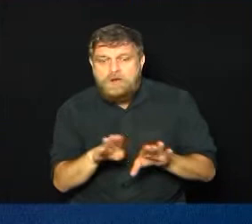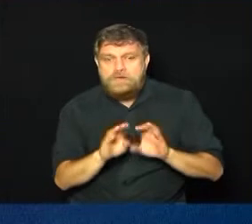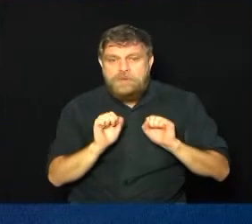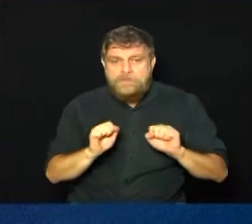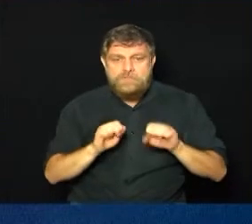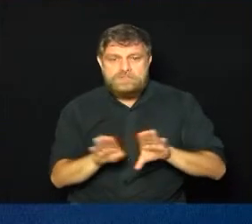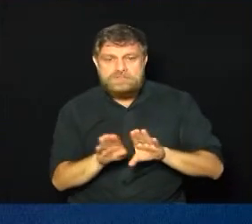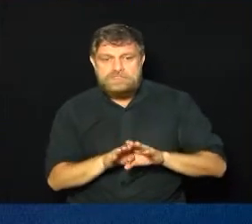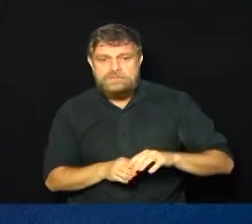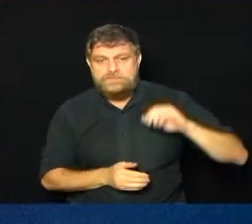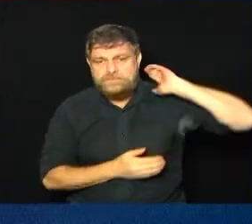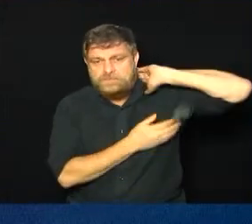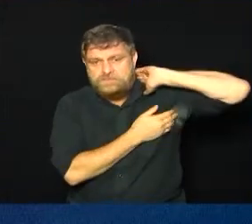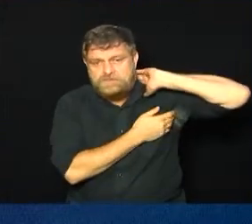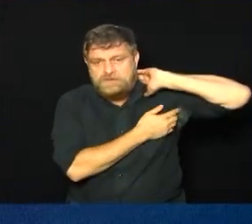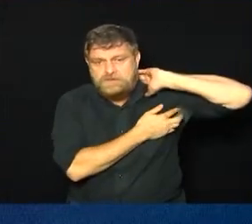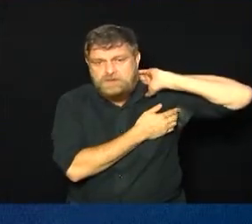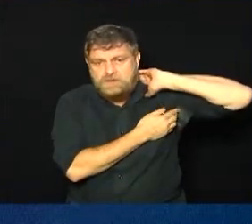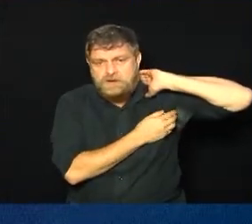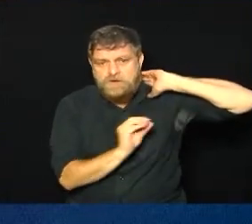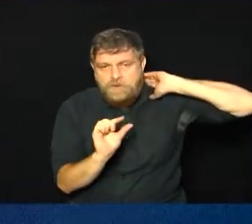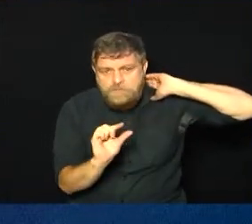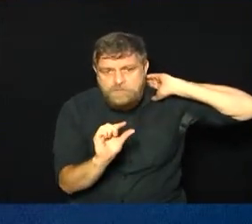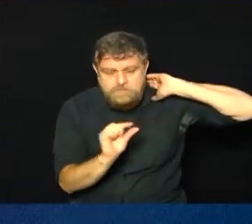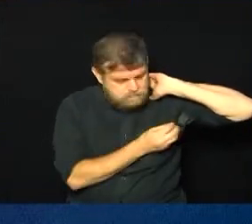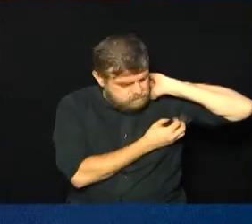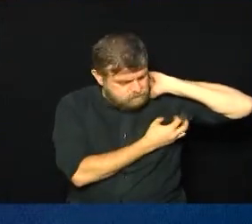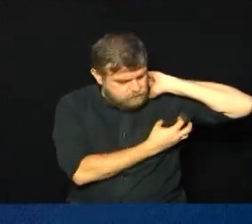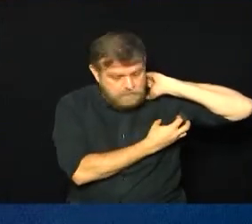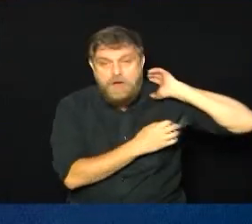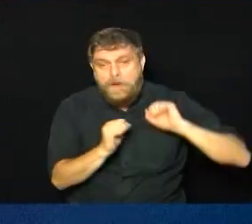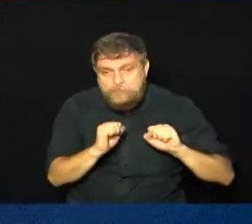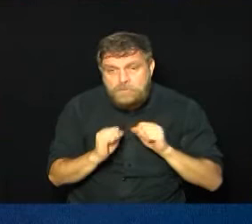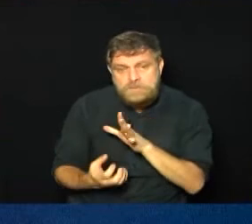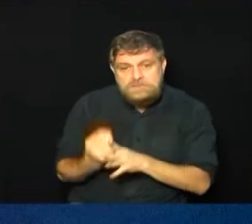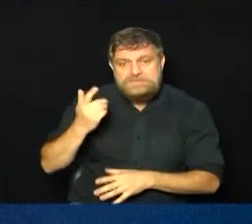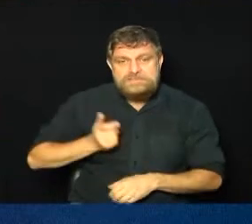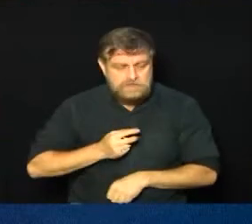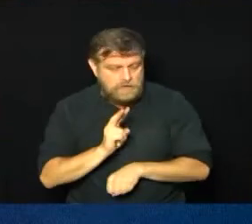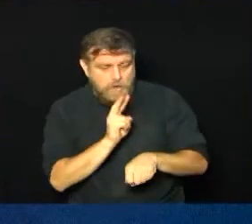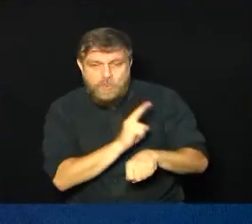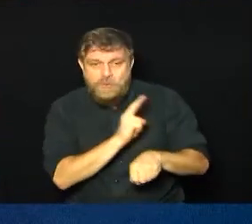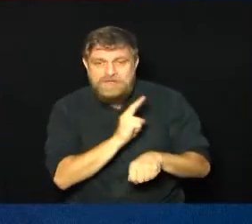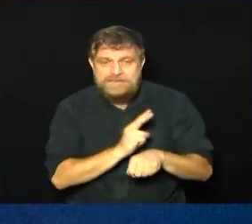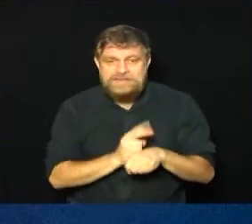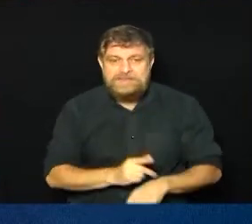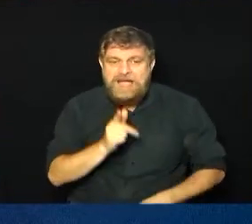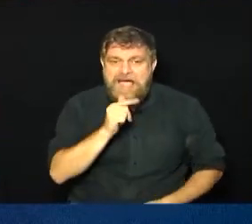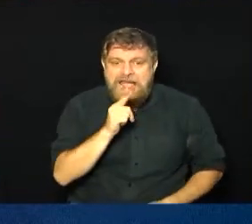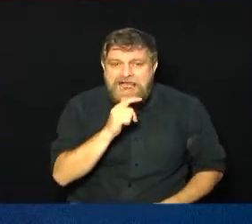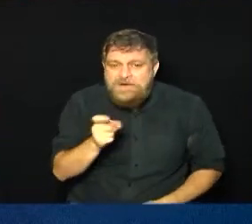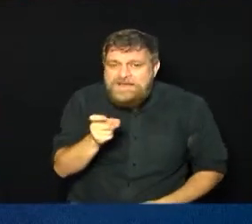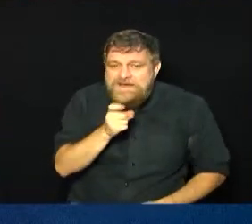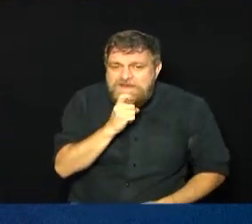íngua embaixo, no bracinho, onde fez a vacina também. Os cuidados locais, com compressa de água fria,